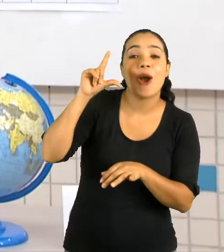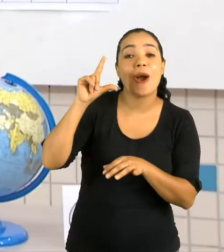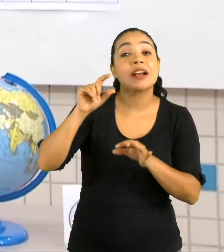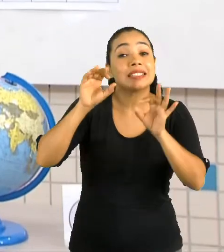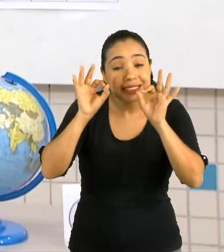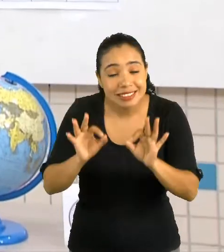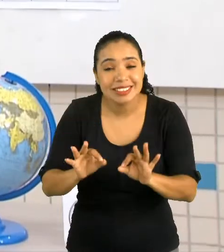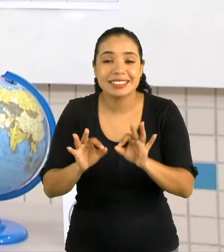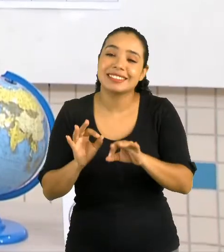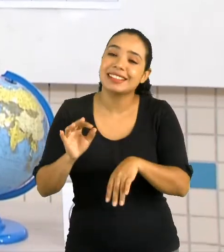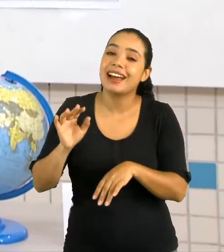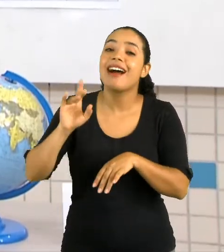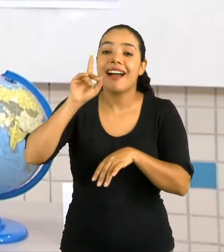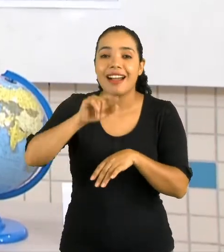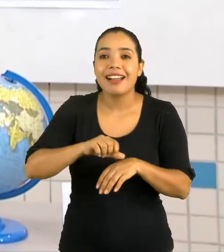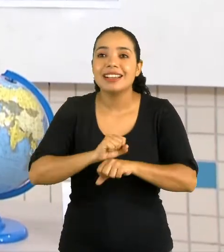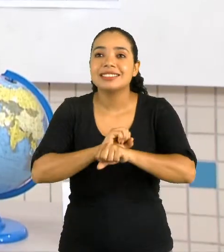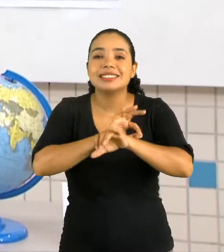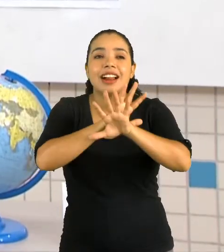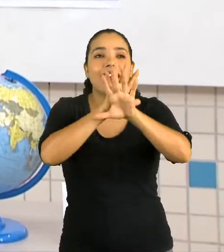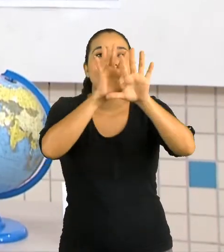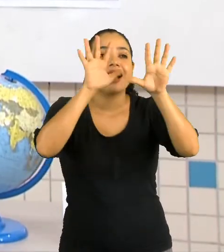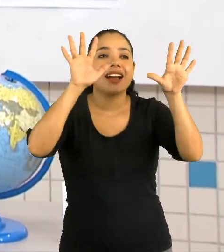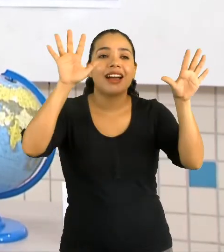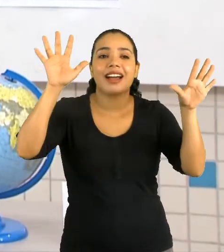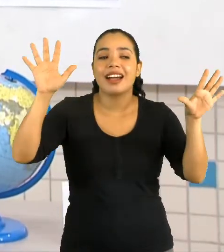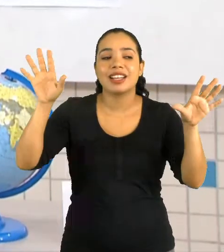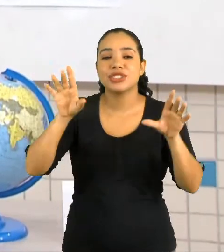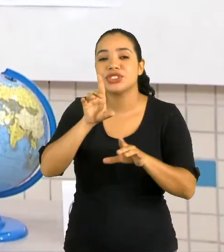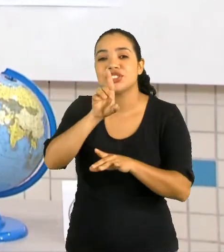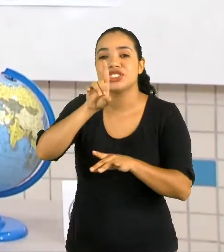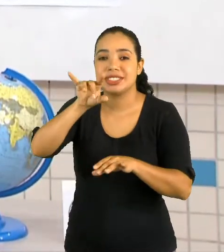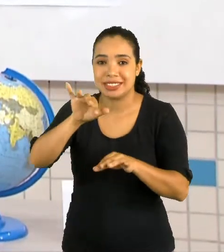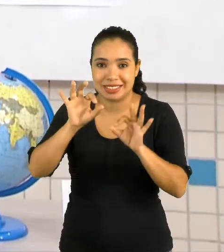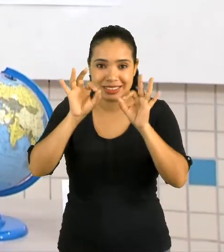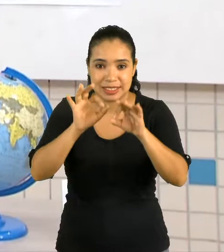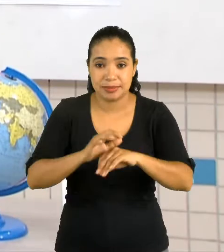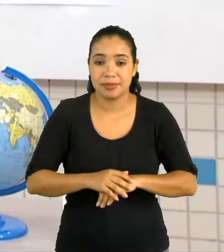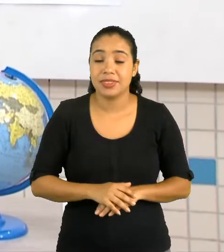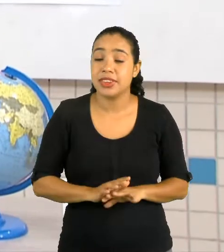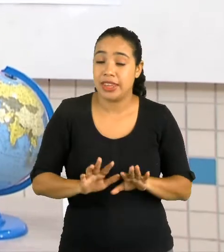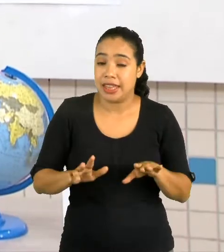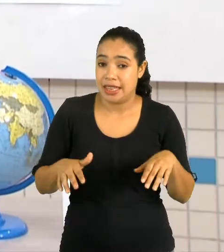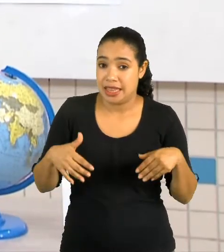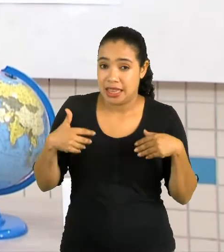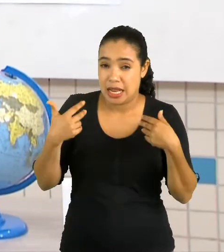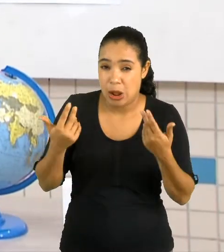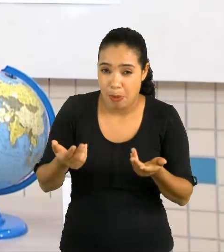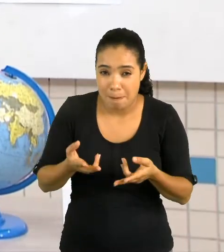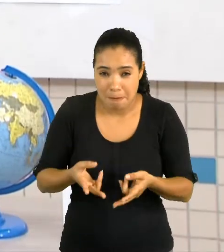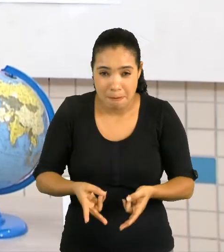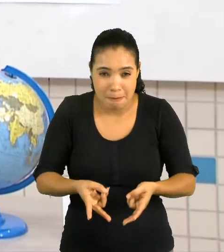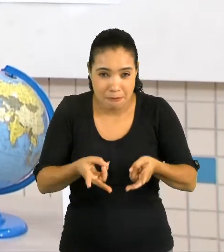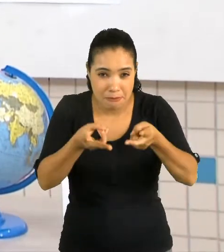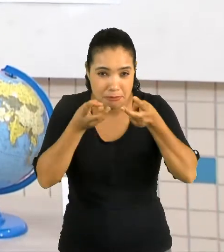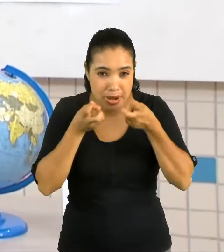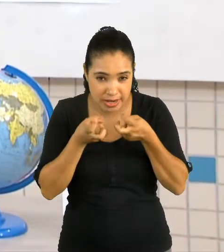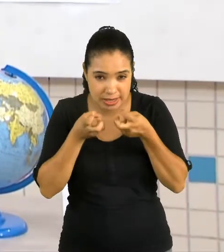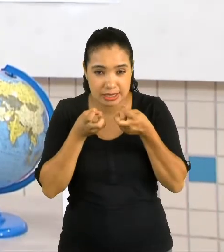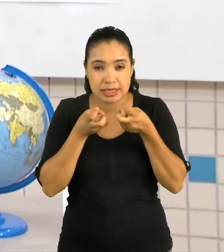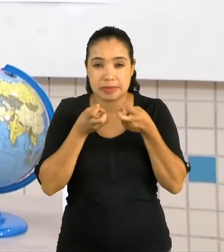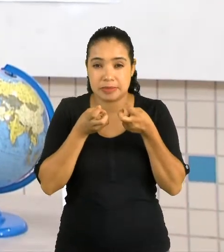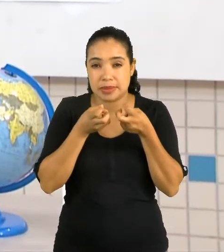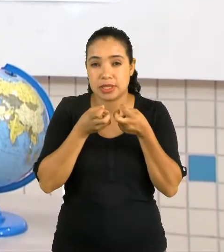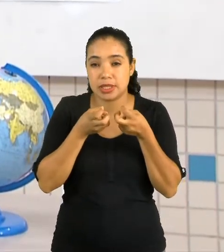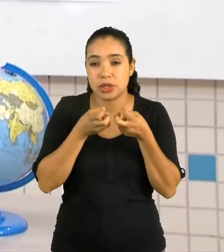mesmo! Para iluminar o nosso dia. Com isso, nós percebemos que o que